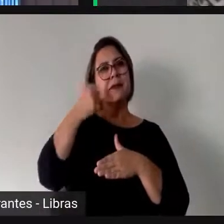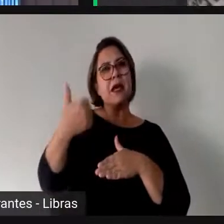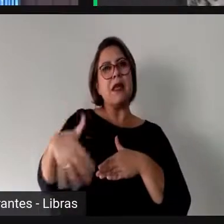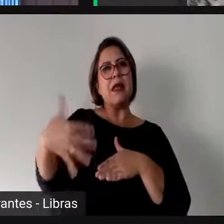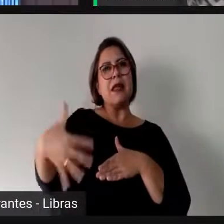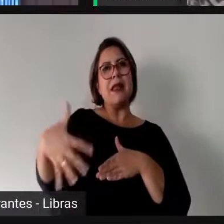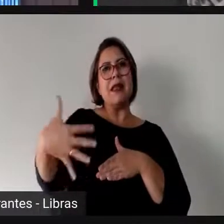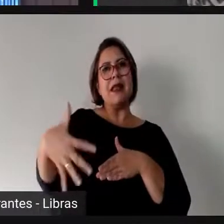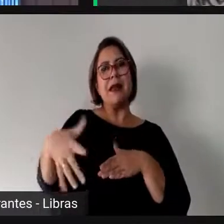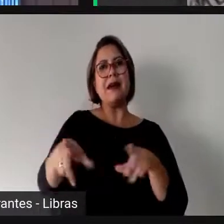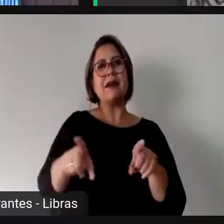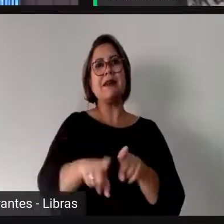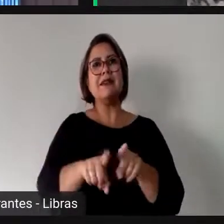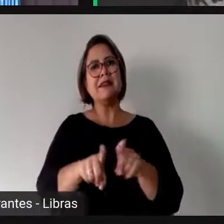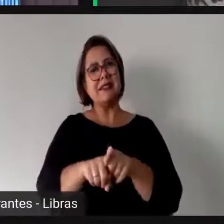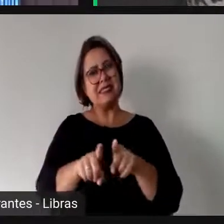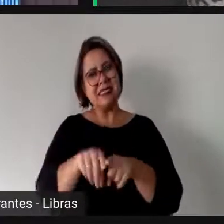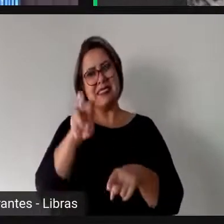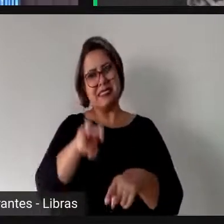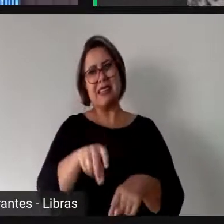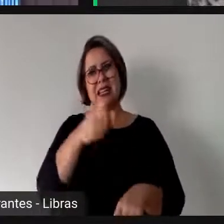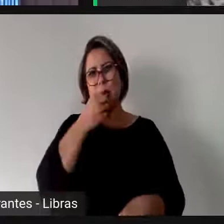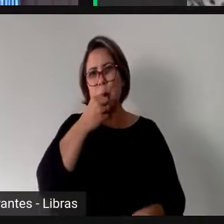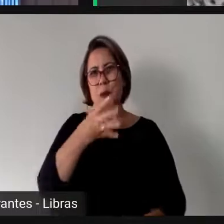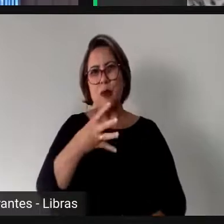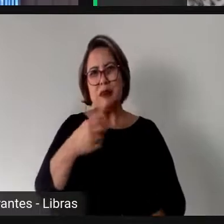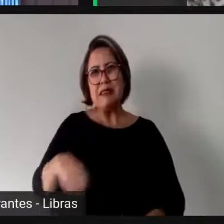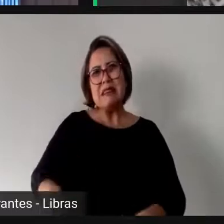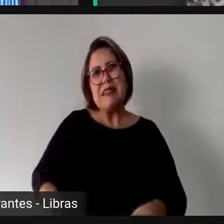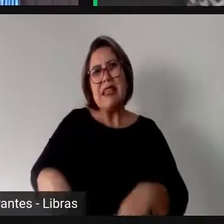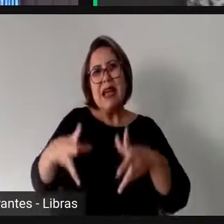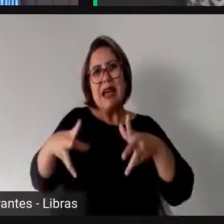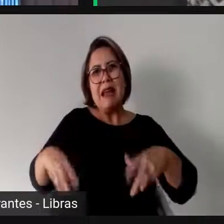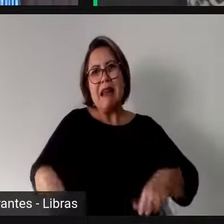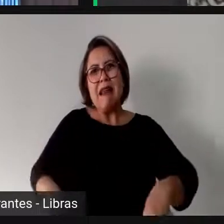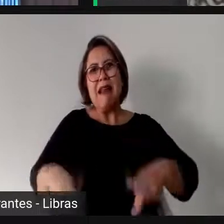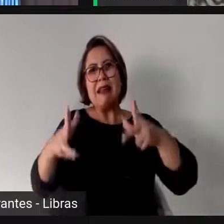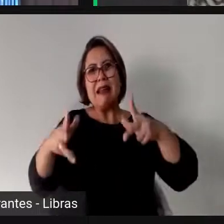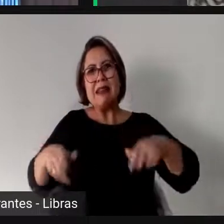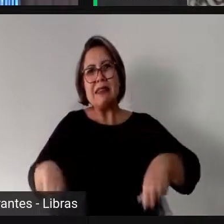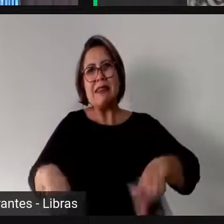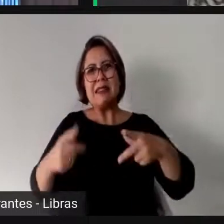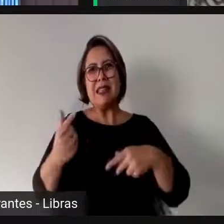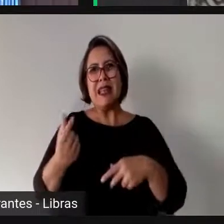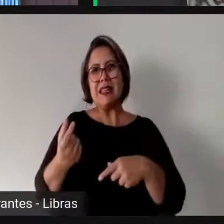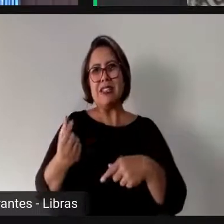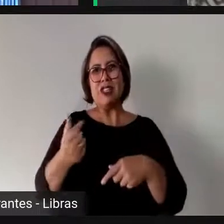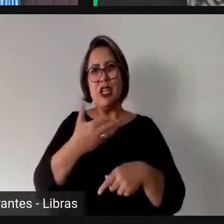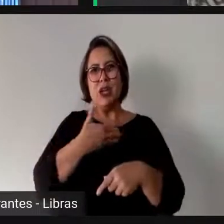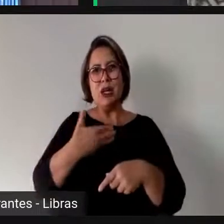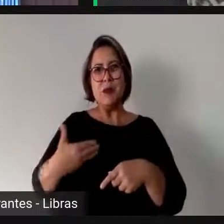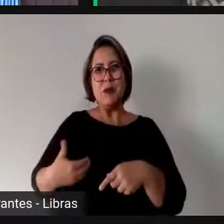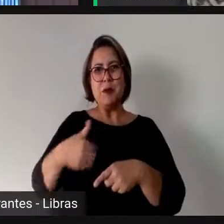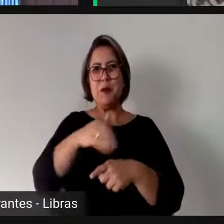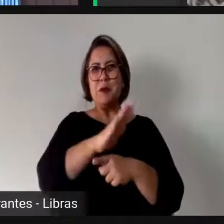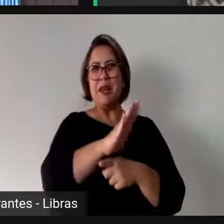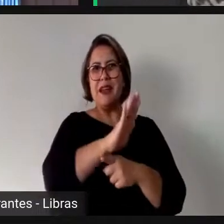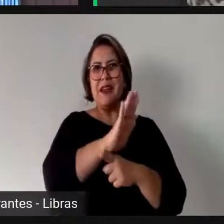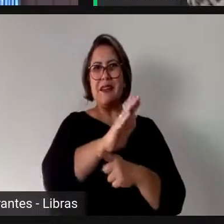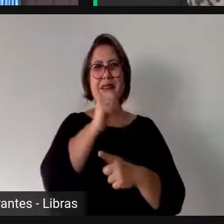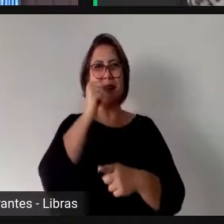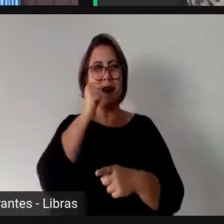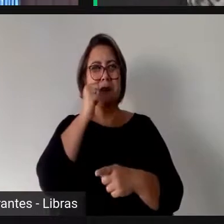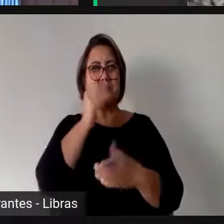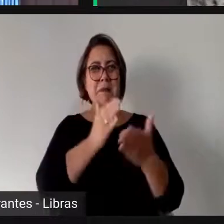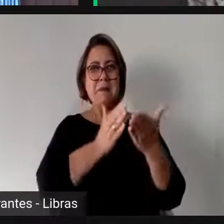anotando, se valeria a pena gastar esse dinheiro público na política. Já ouvi muitas críticas,